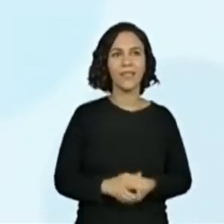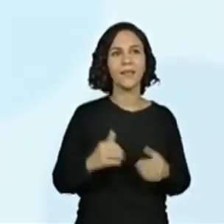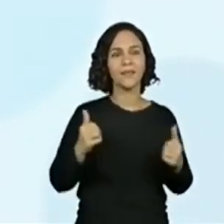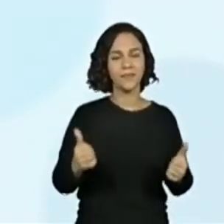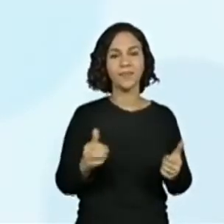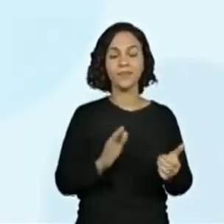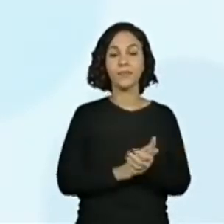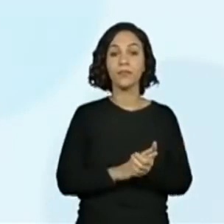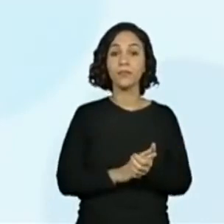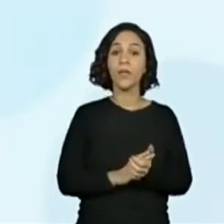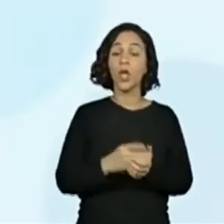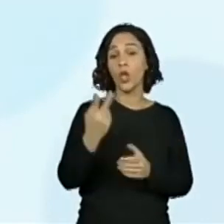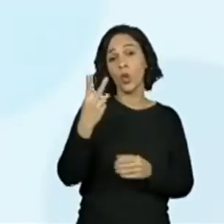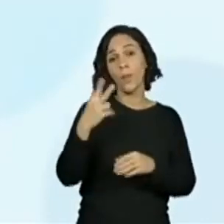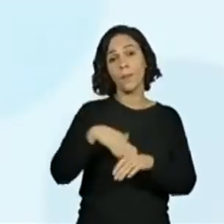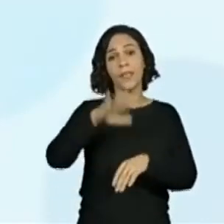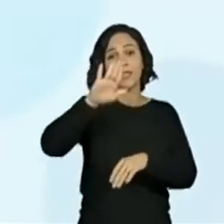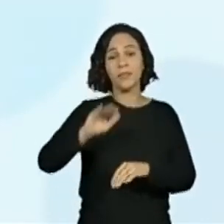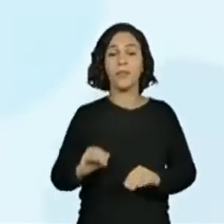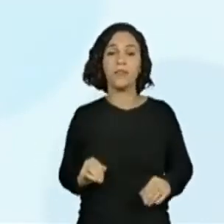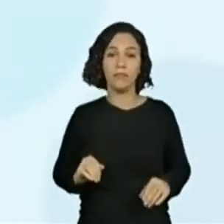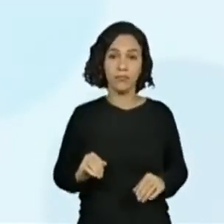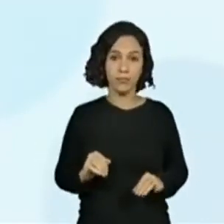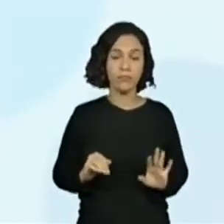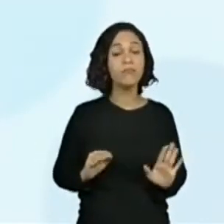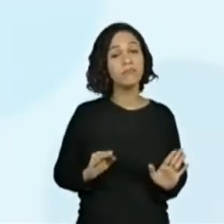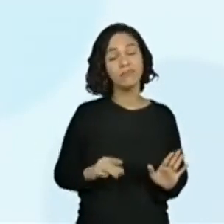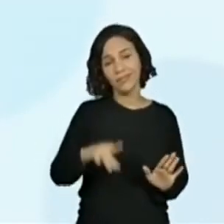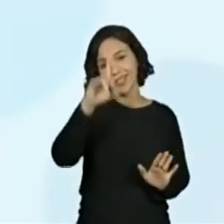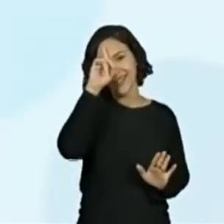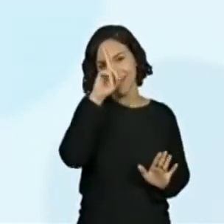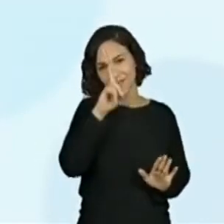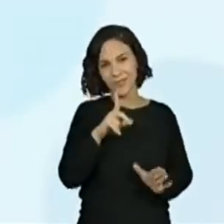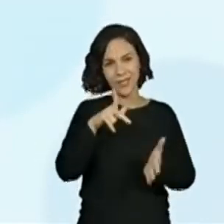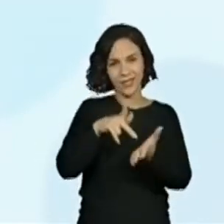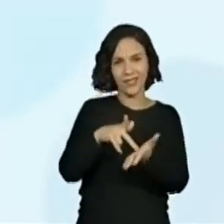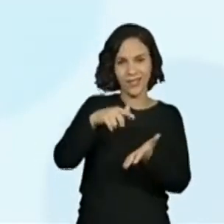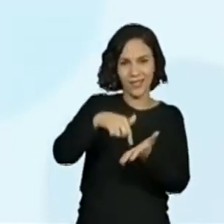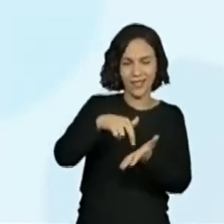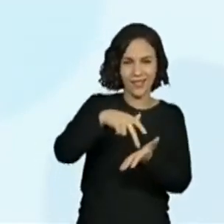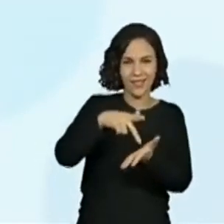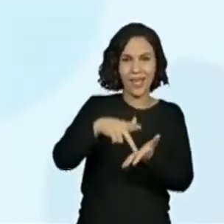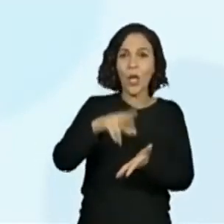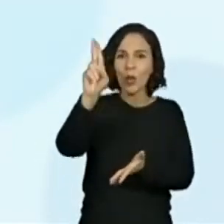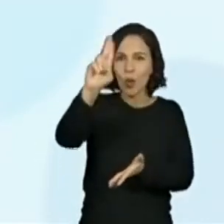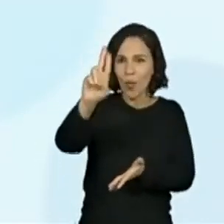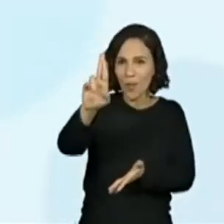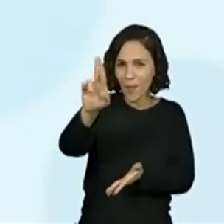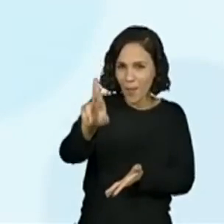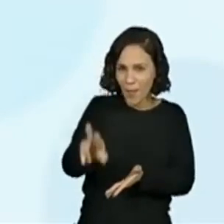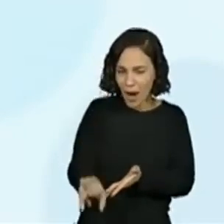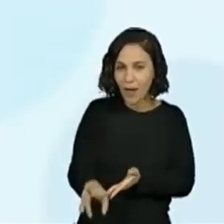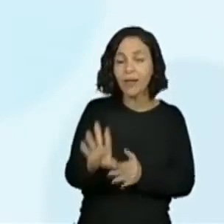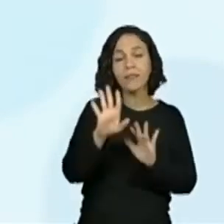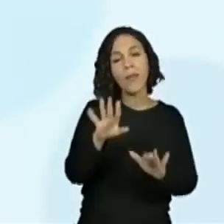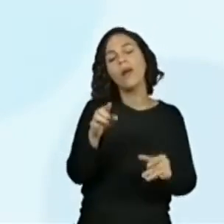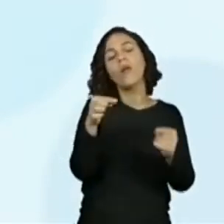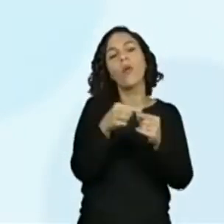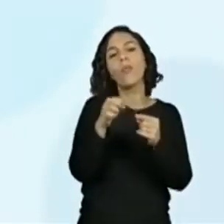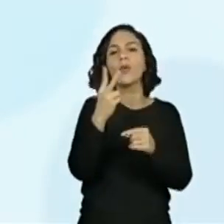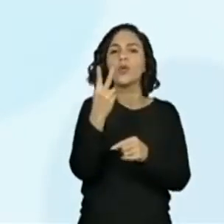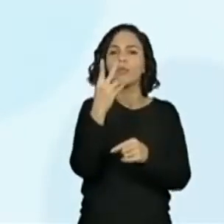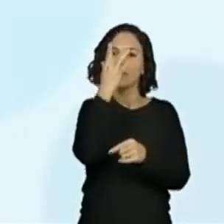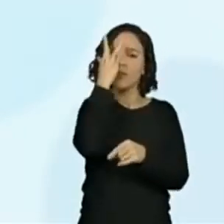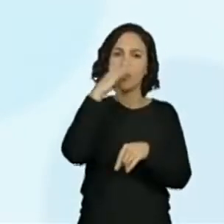A partir de dois. Então, brincar de amarelinha, de macaca, academia, maré, no mínimo duas pessoas.